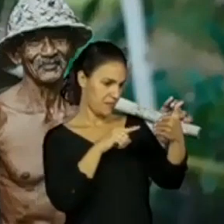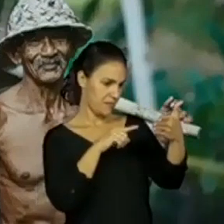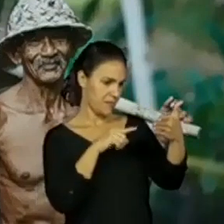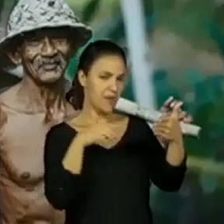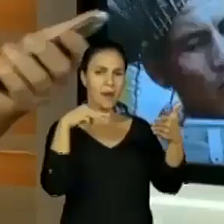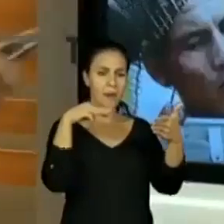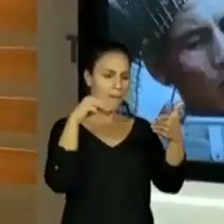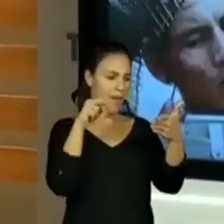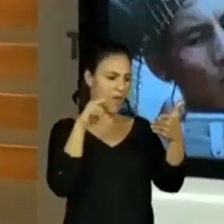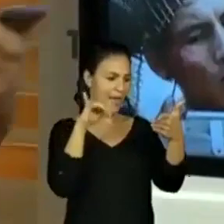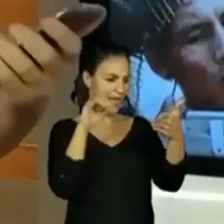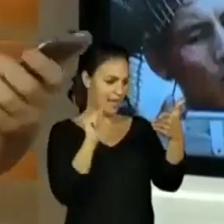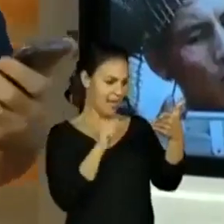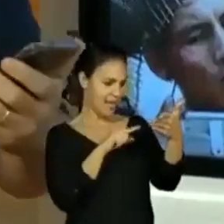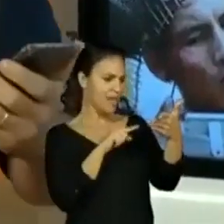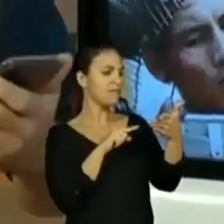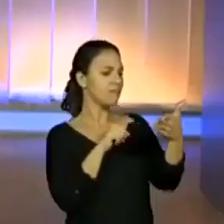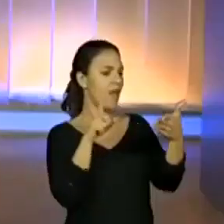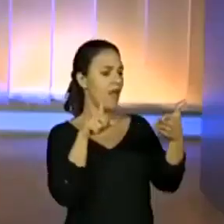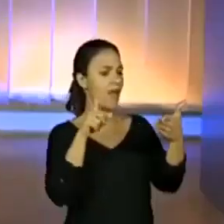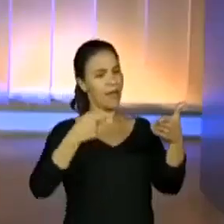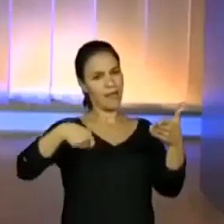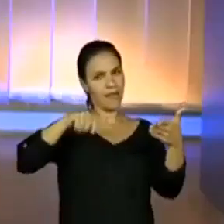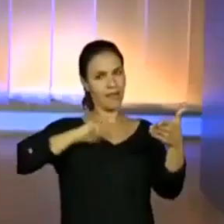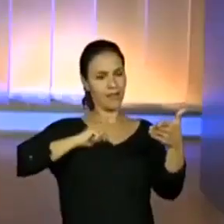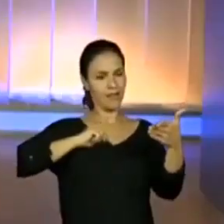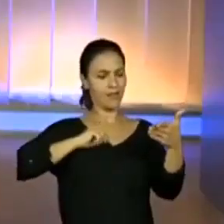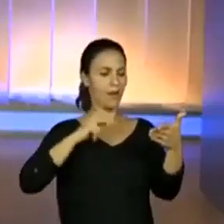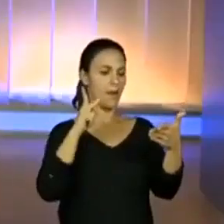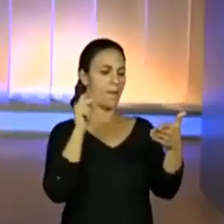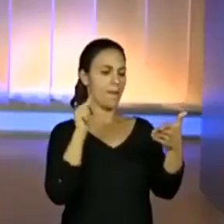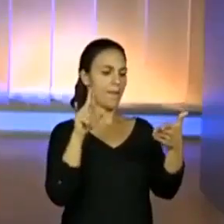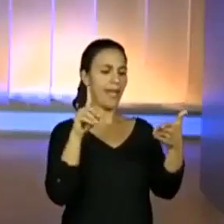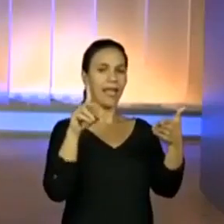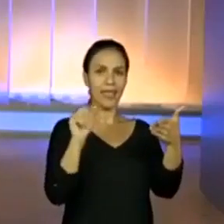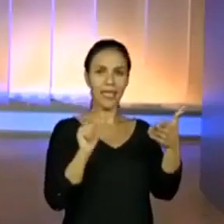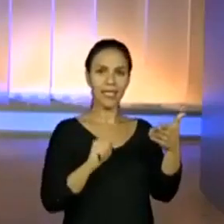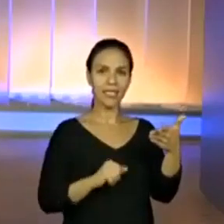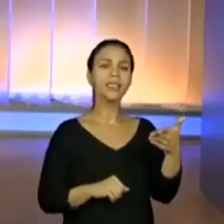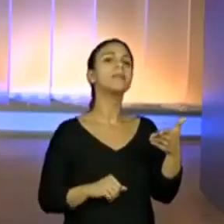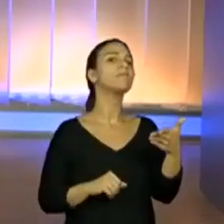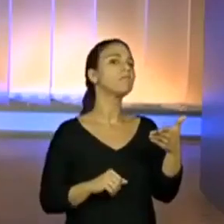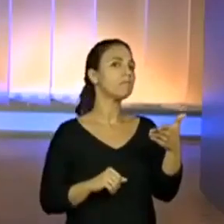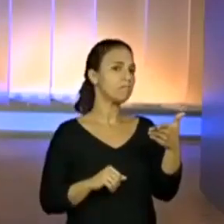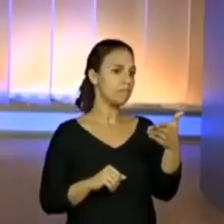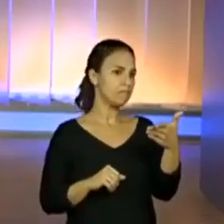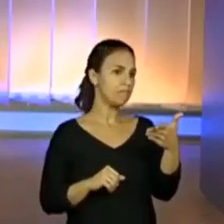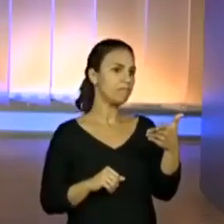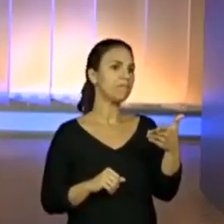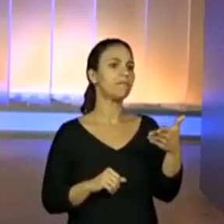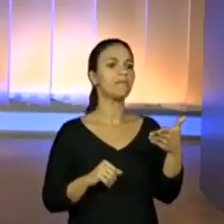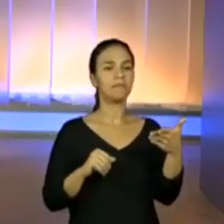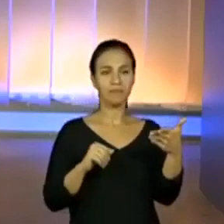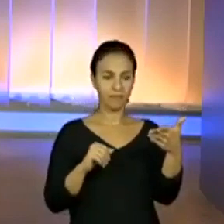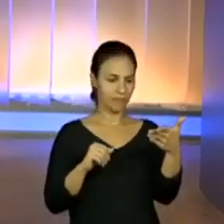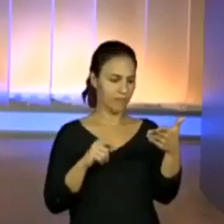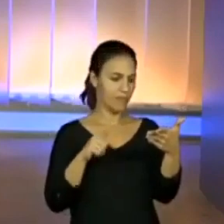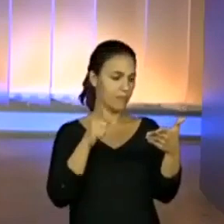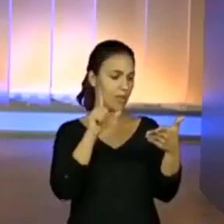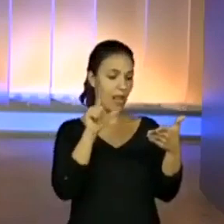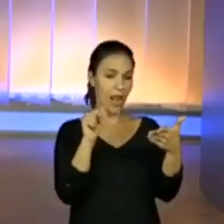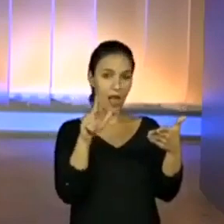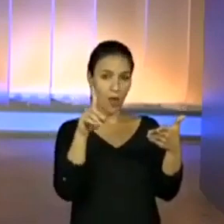esse sobrenome, a gente já deduziu bastante. Maria Alejandre. Olha só. Laura Eduardo